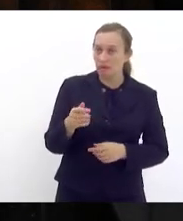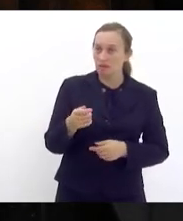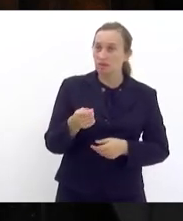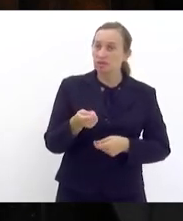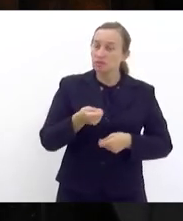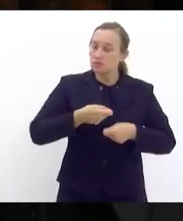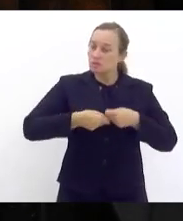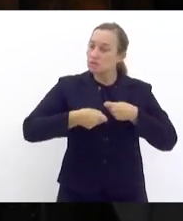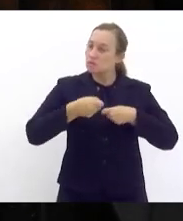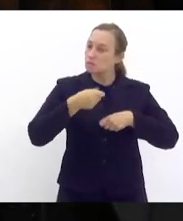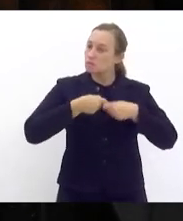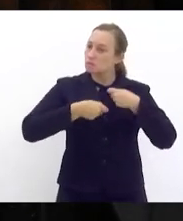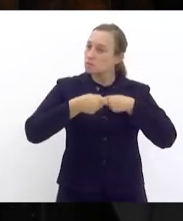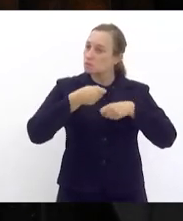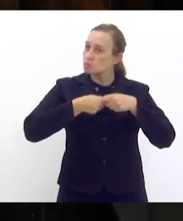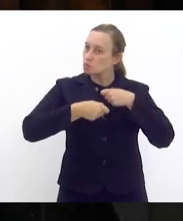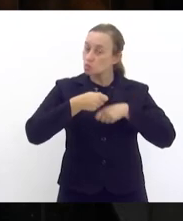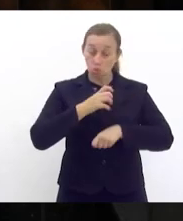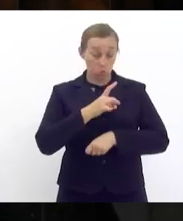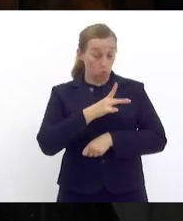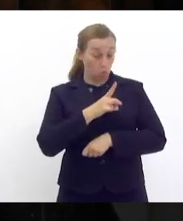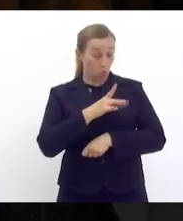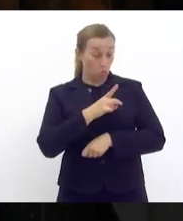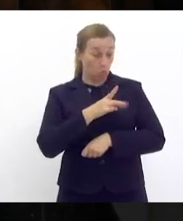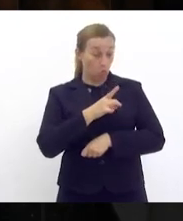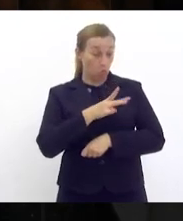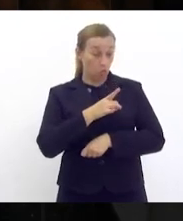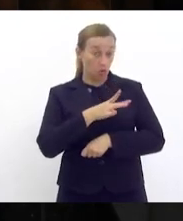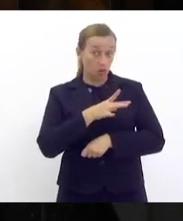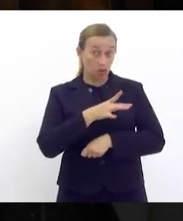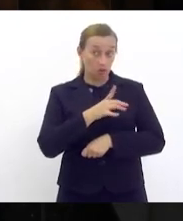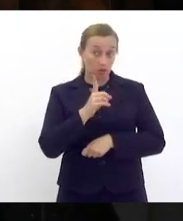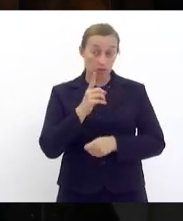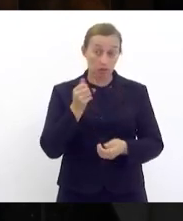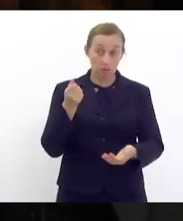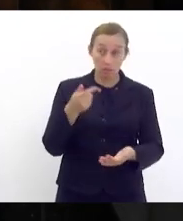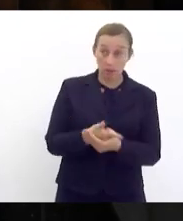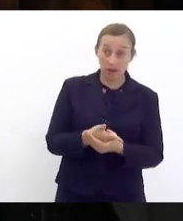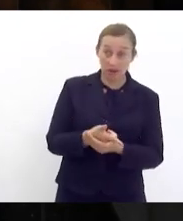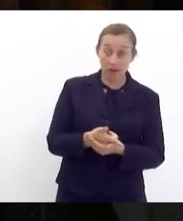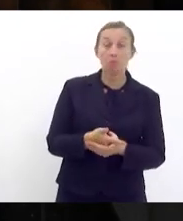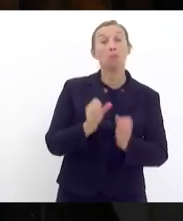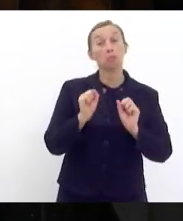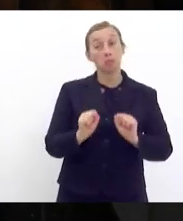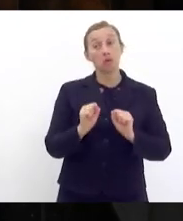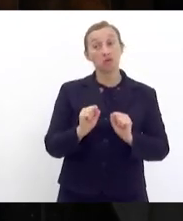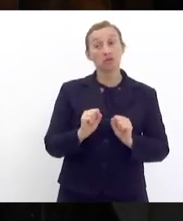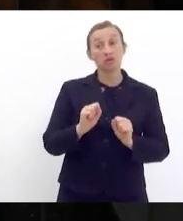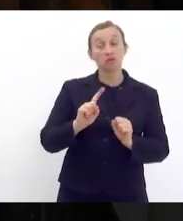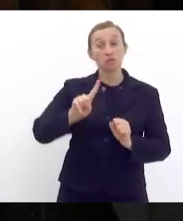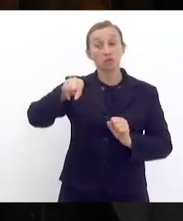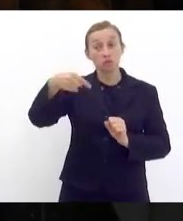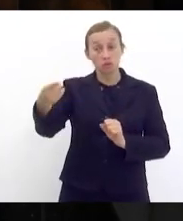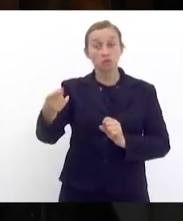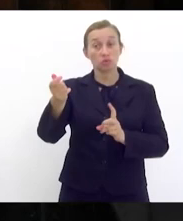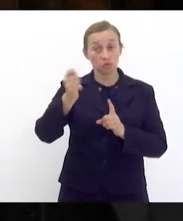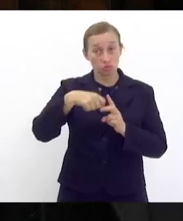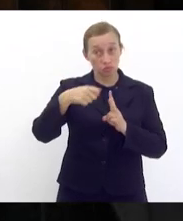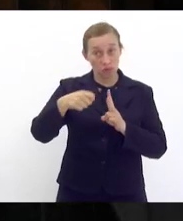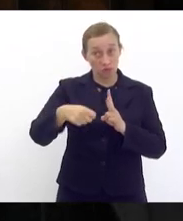despesas com medo daquelas receitas não se realizarem. Pode ser que nos dois quadrimestres seguintes